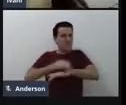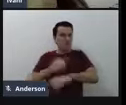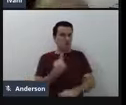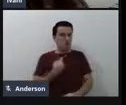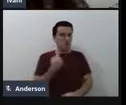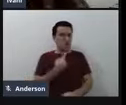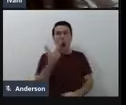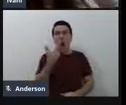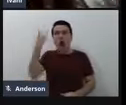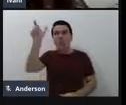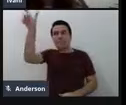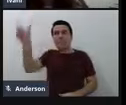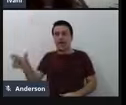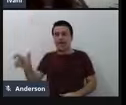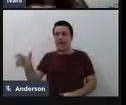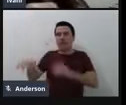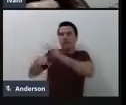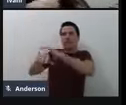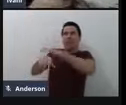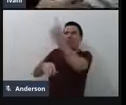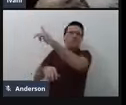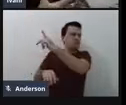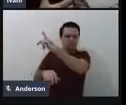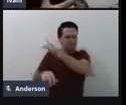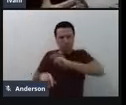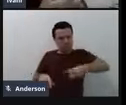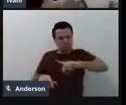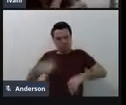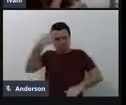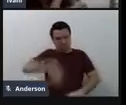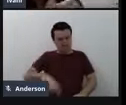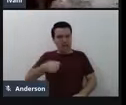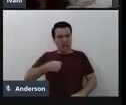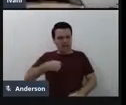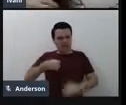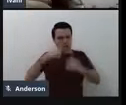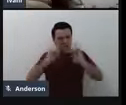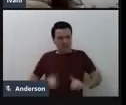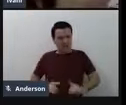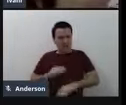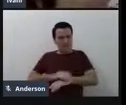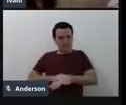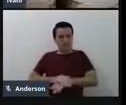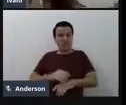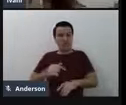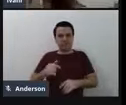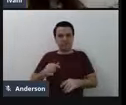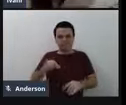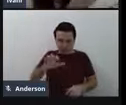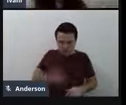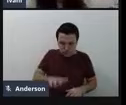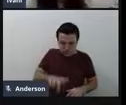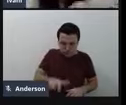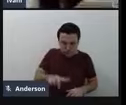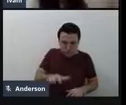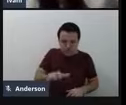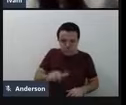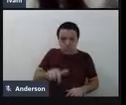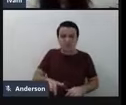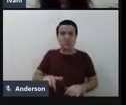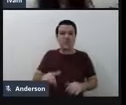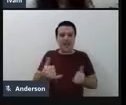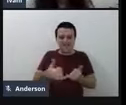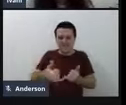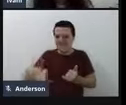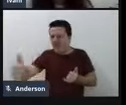brincadeira, brinque, acione, mas que não tem esse fio, né, que eu possa estar em qualquer lugar ali na sala e esse